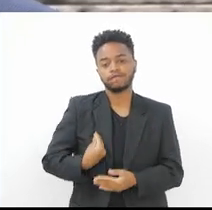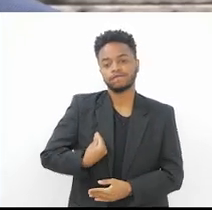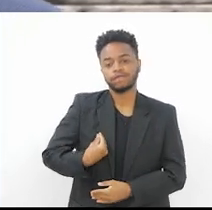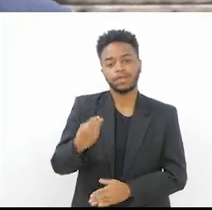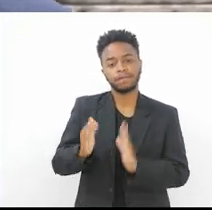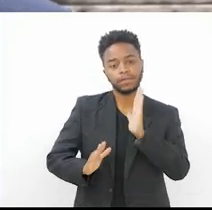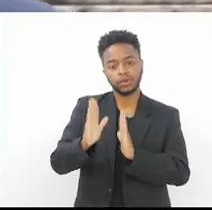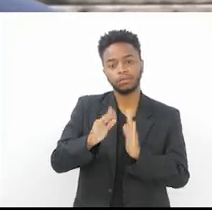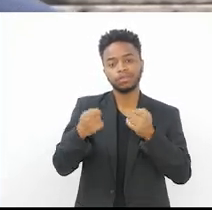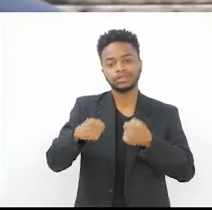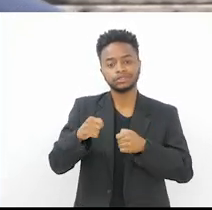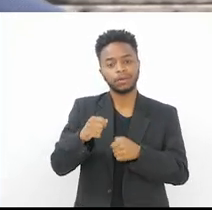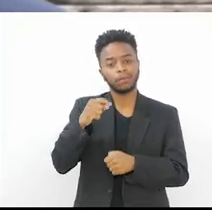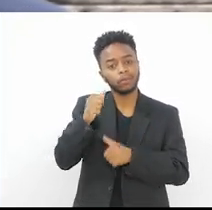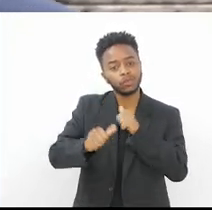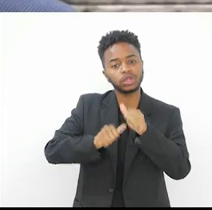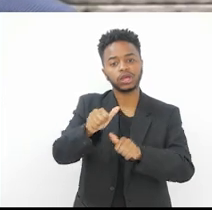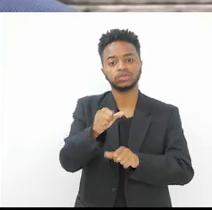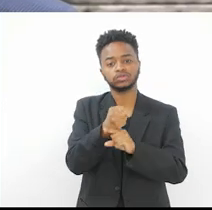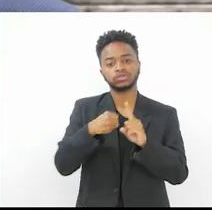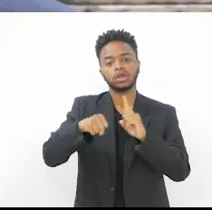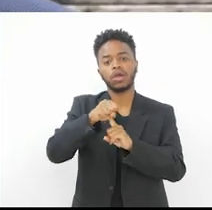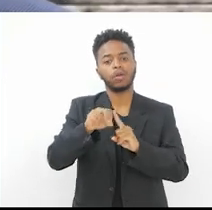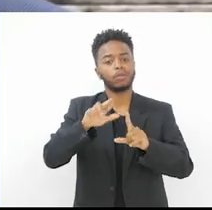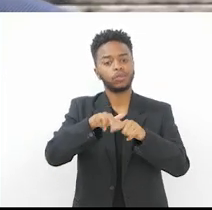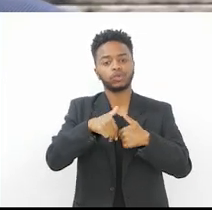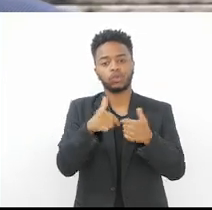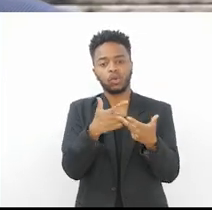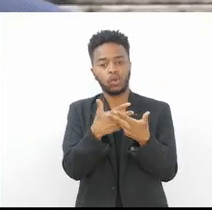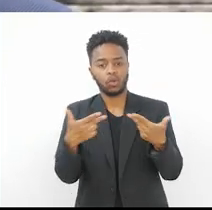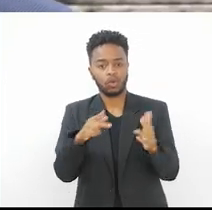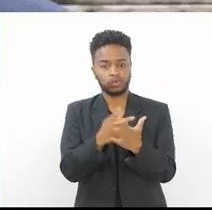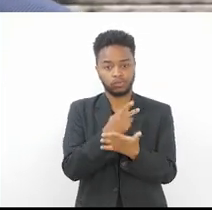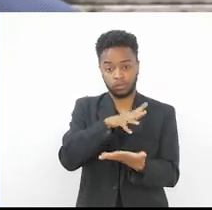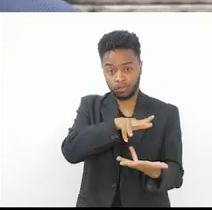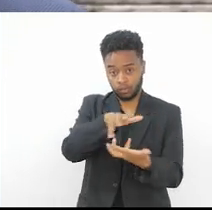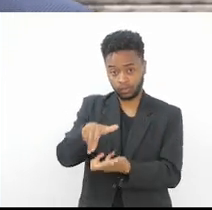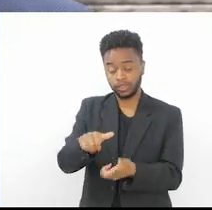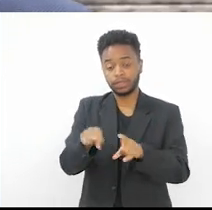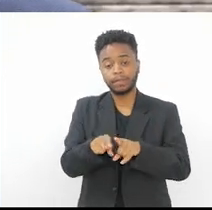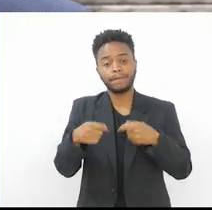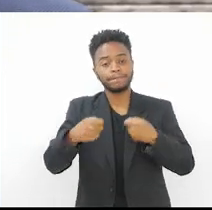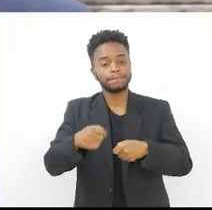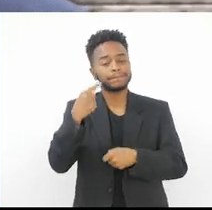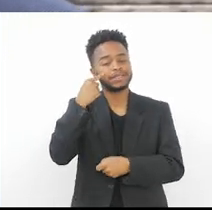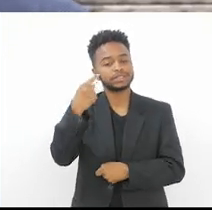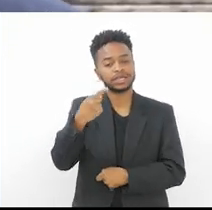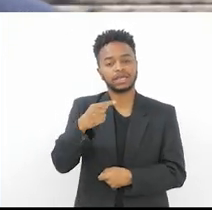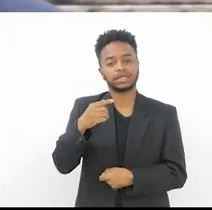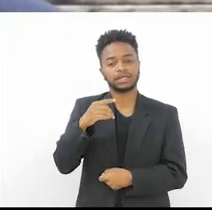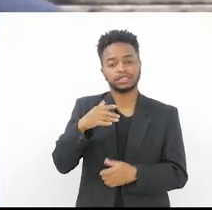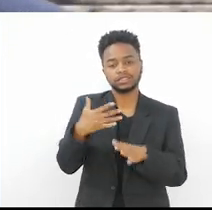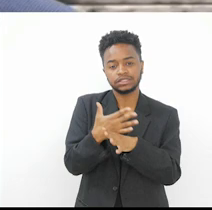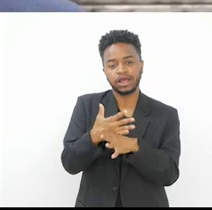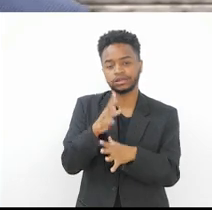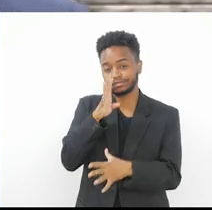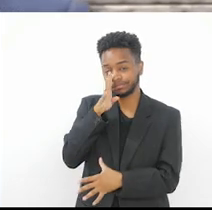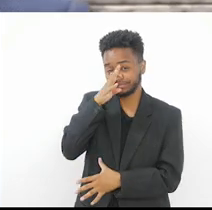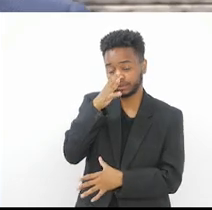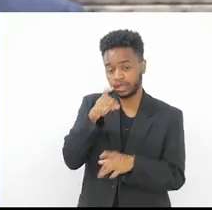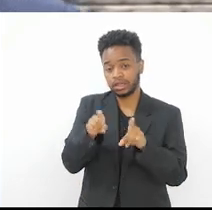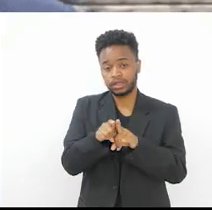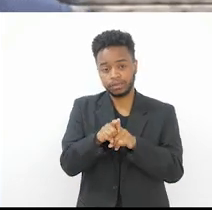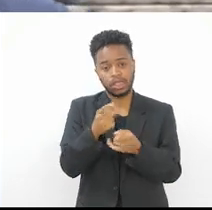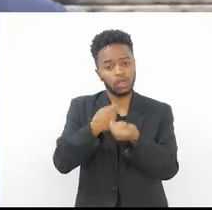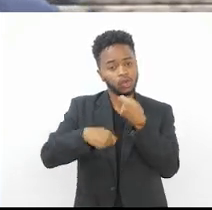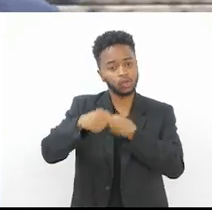repensar essa nossa sociedade em função de tudo que está acontecendo no mundo. A gente tem que pensar em cidades mais resilientes, temos